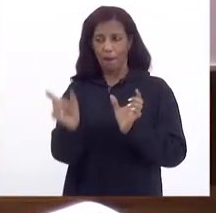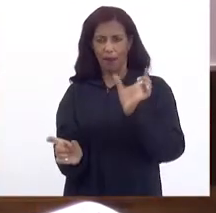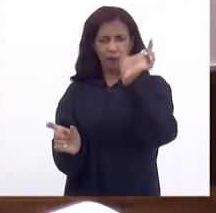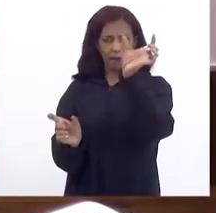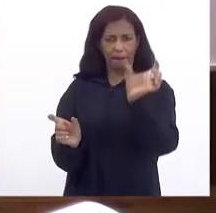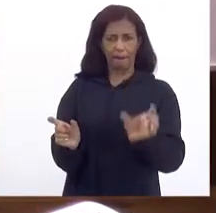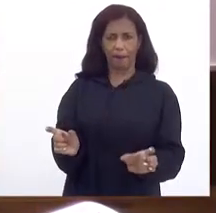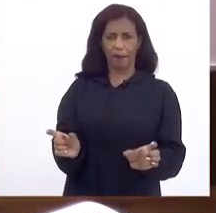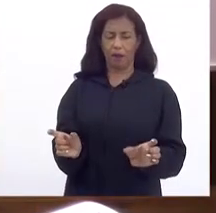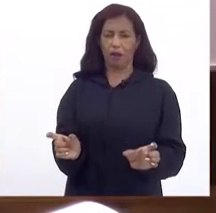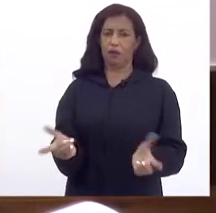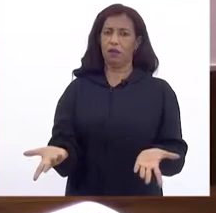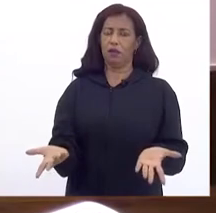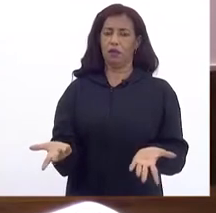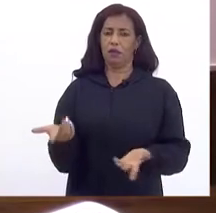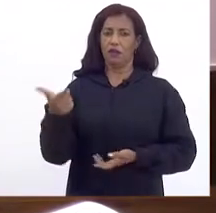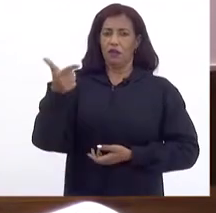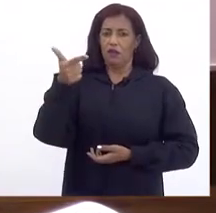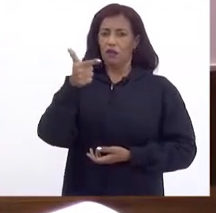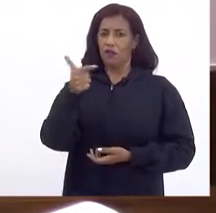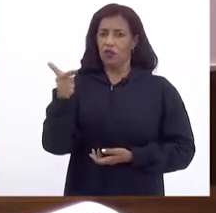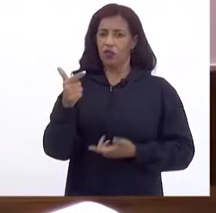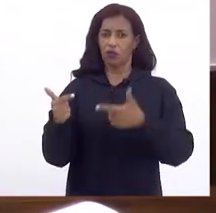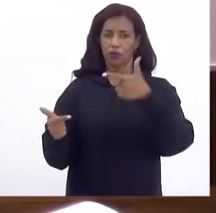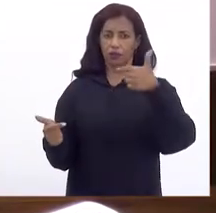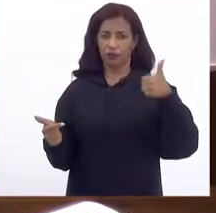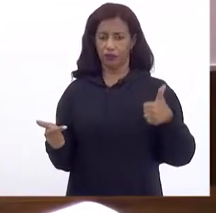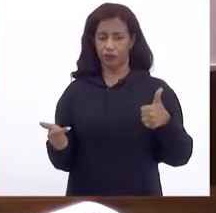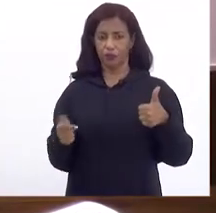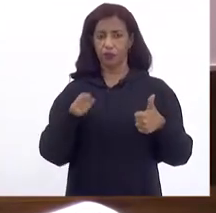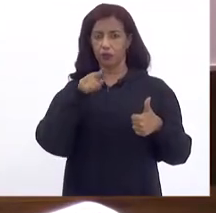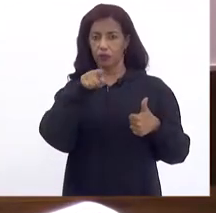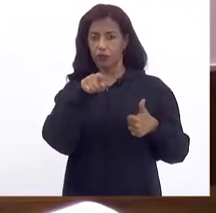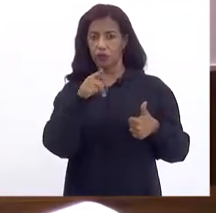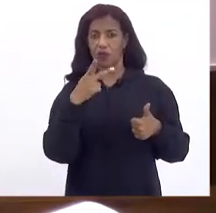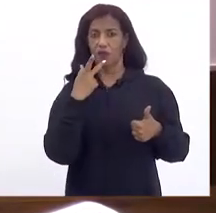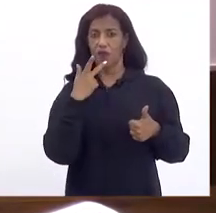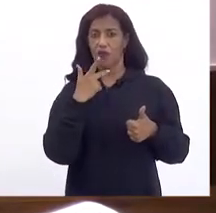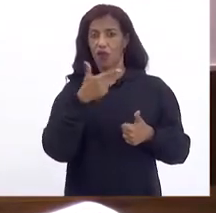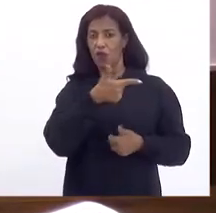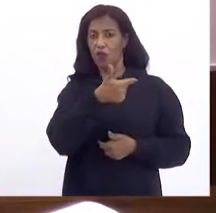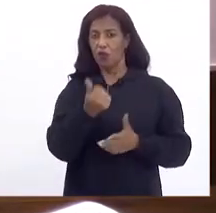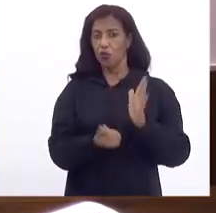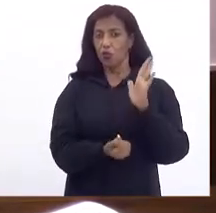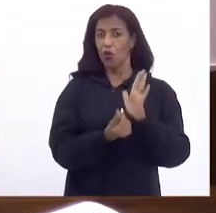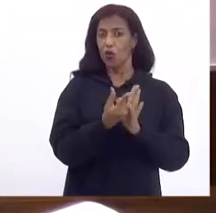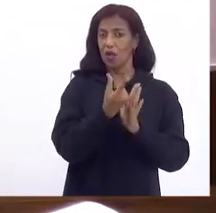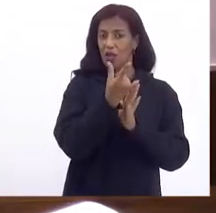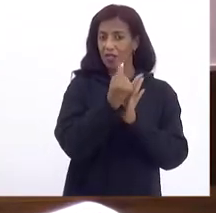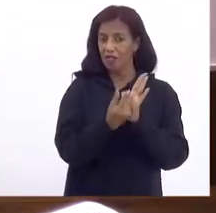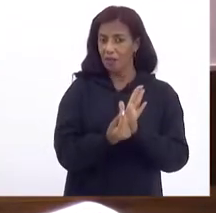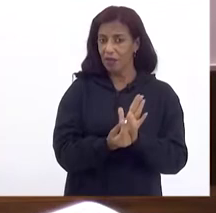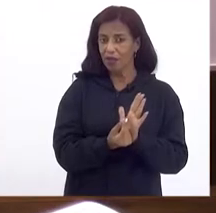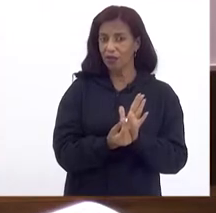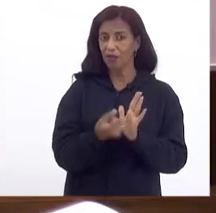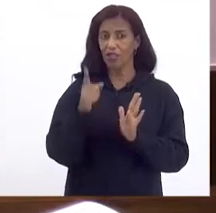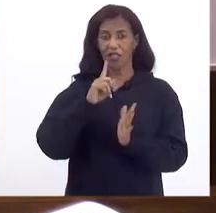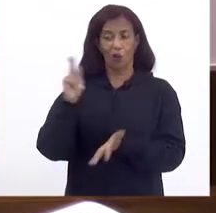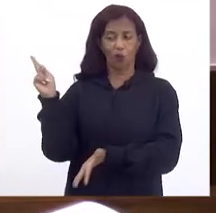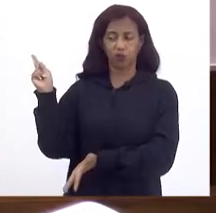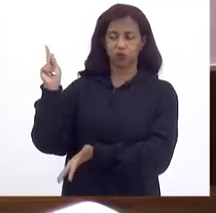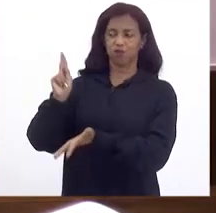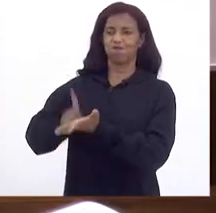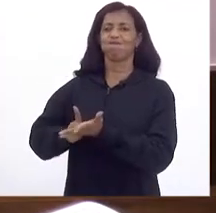Desculpe De 22 Com 21 Porque o senhor Cotejou com 21 Do orçamento E não com a receita real